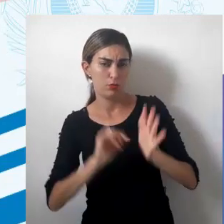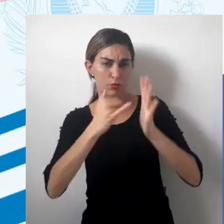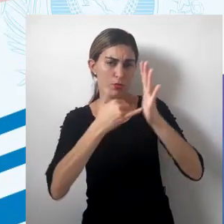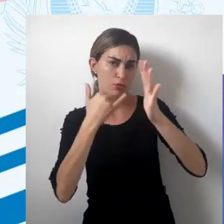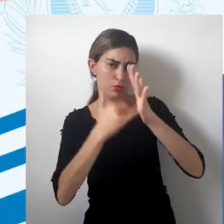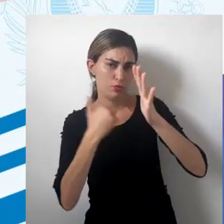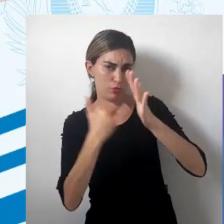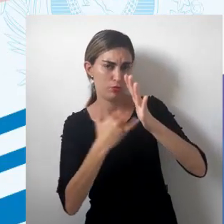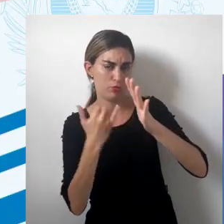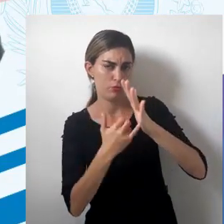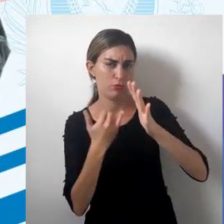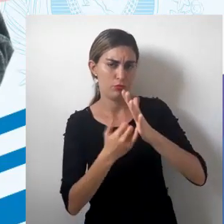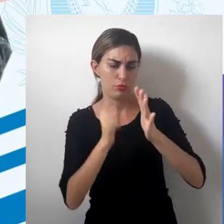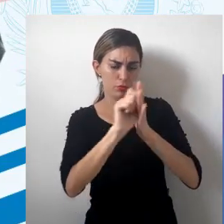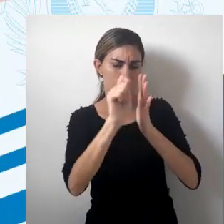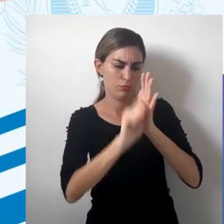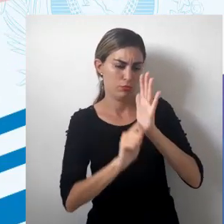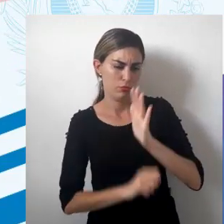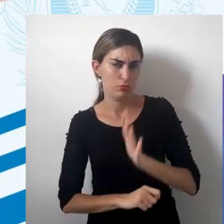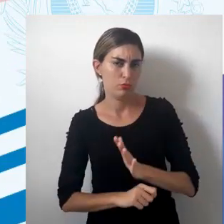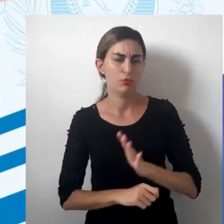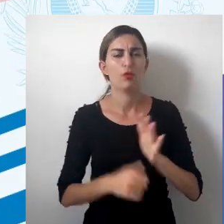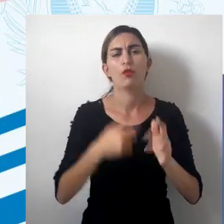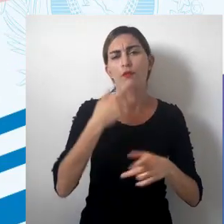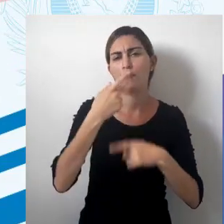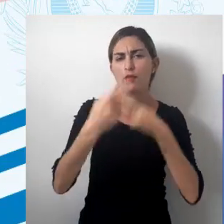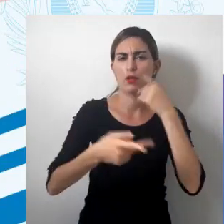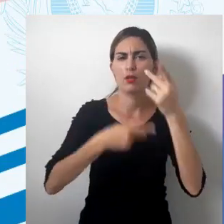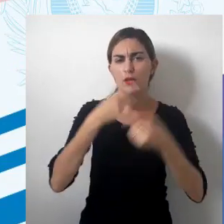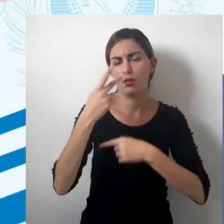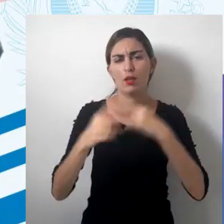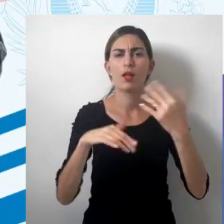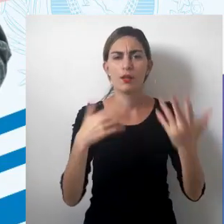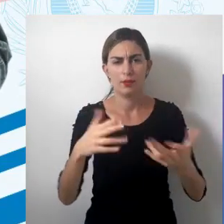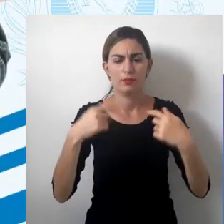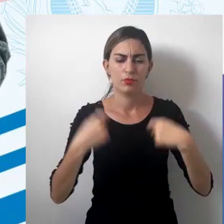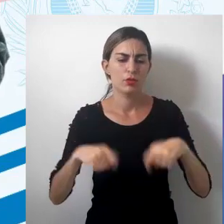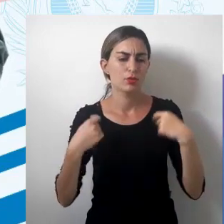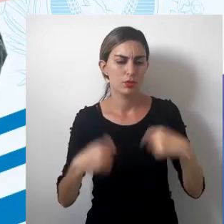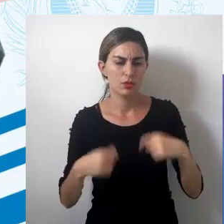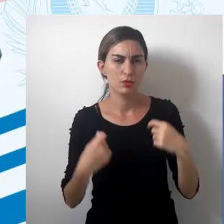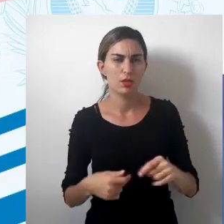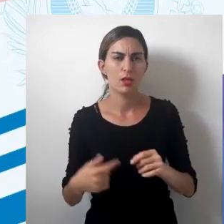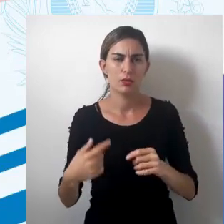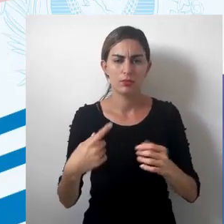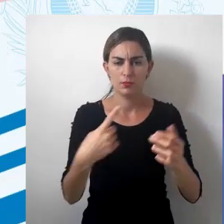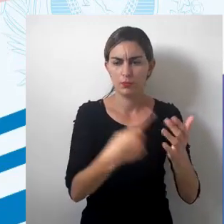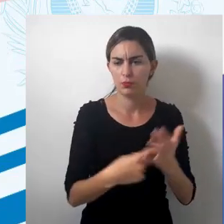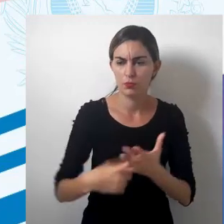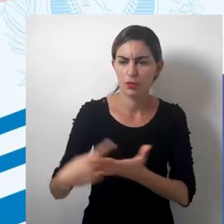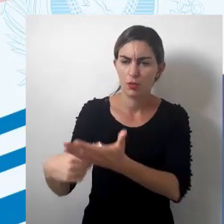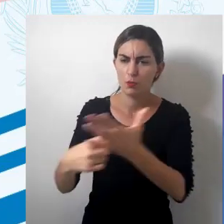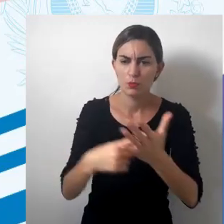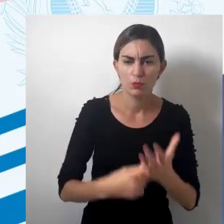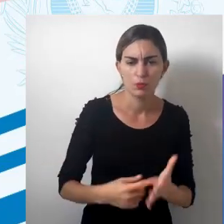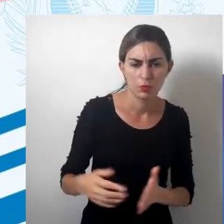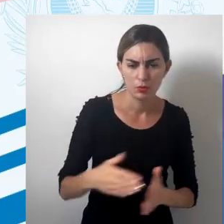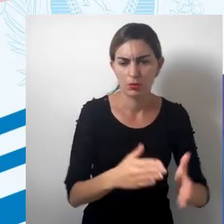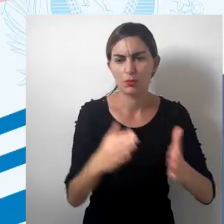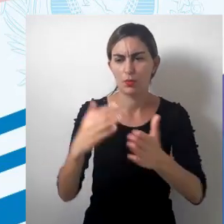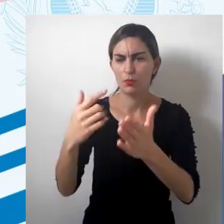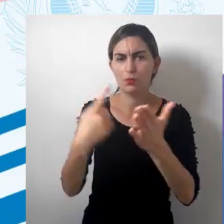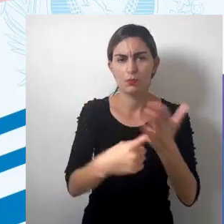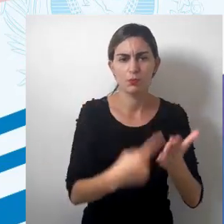registros escritos e registros falados, há essa necessidade de se demarcar caminhos, há essa